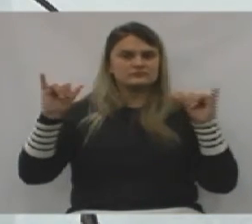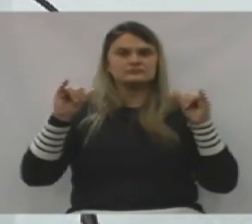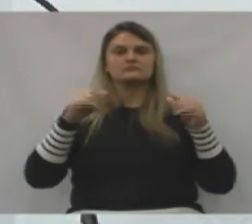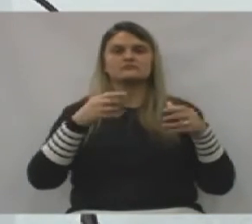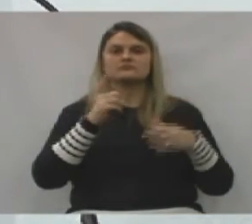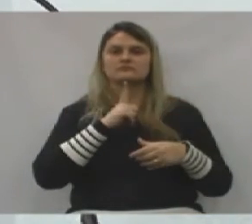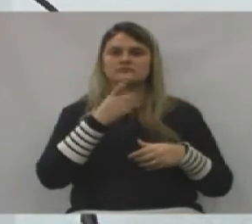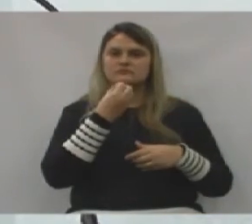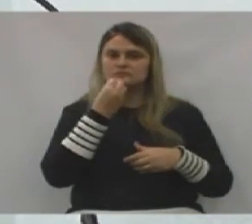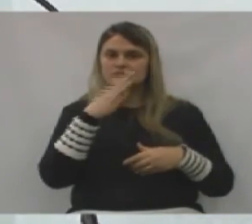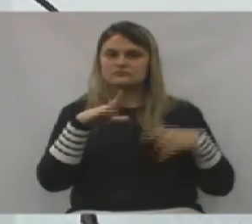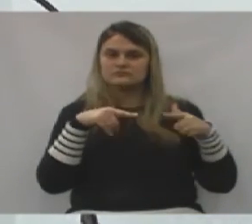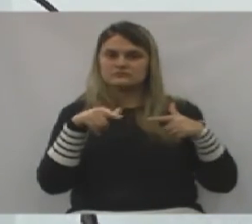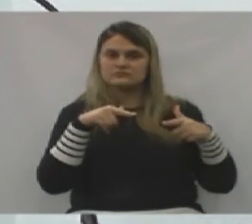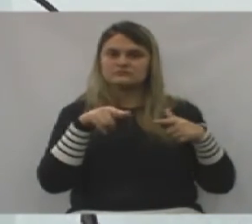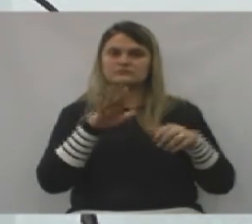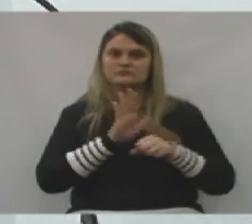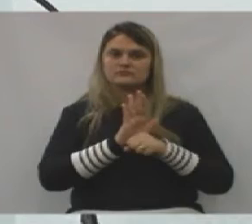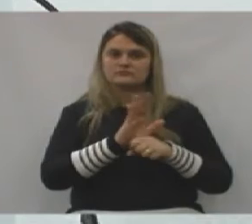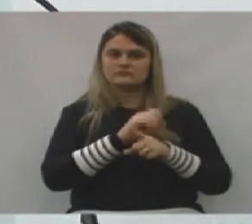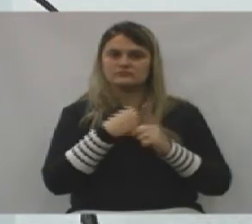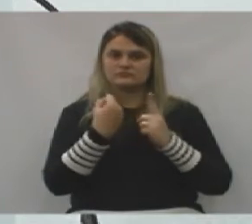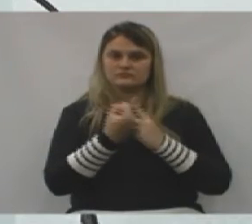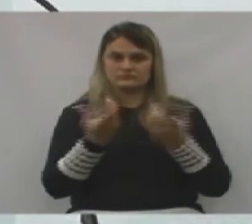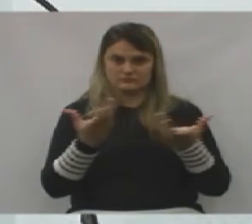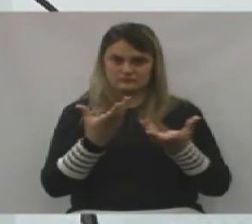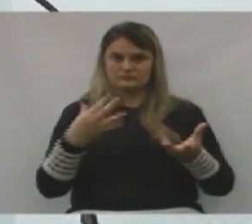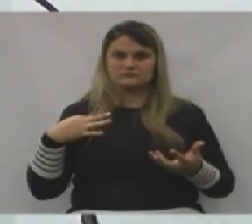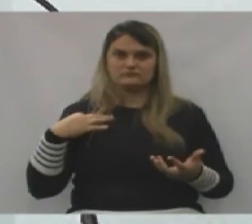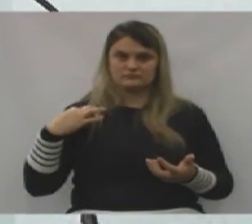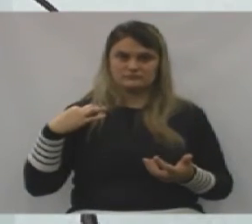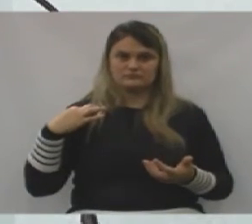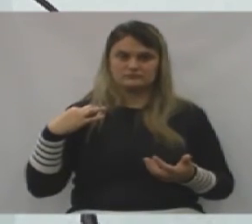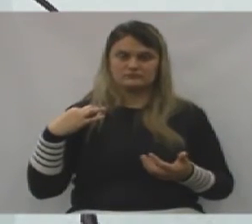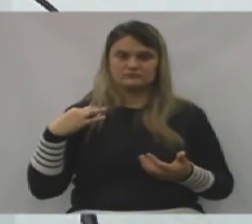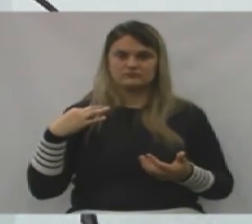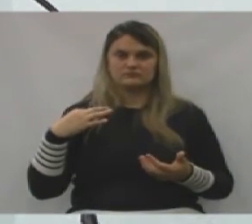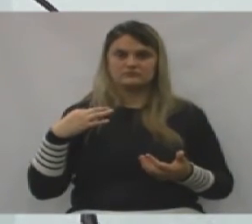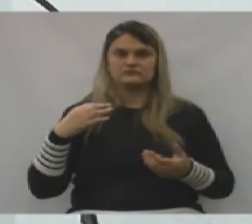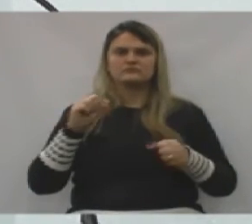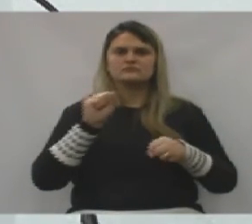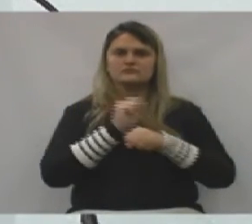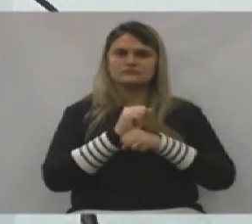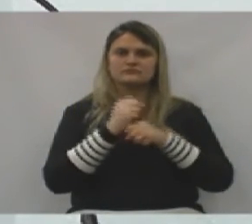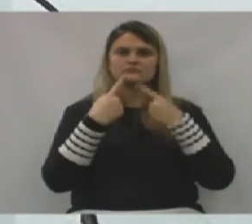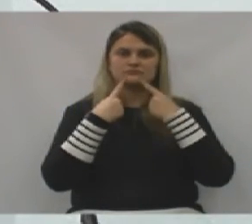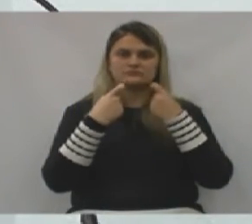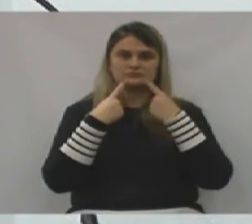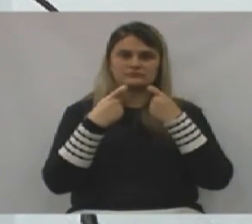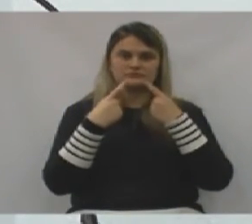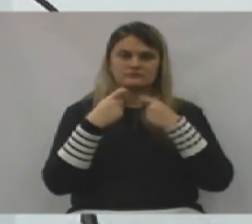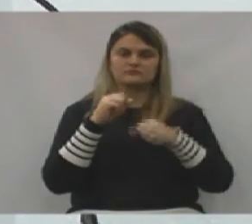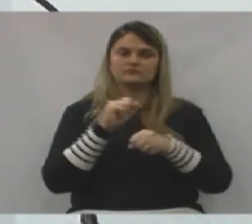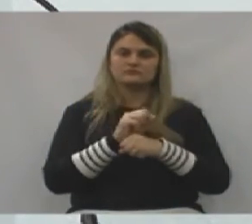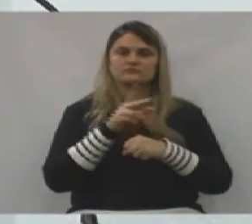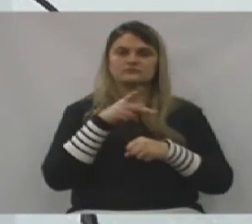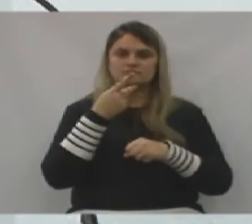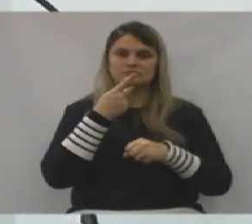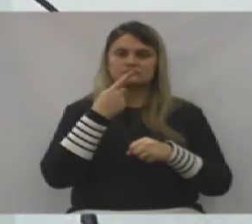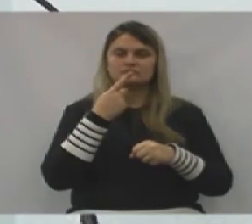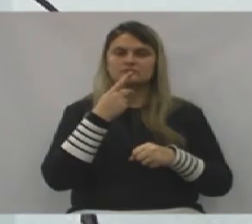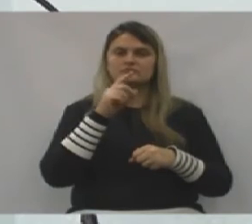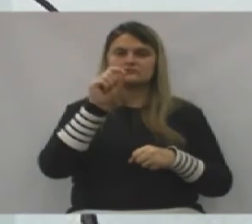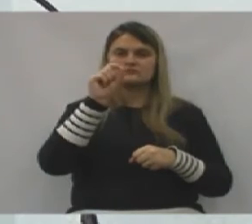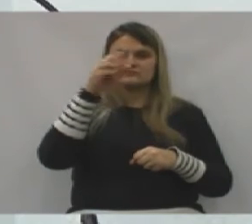um bom trabalho para a nossa sociedade, porque se quer ser voluntário, pare de criticar, pare de falar, apontar o